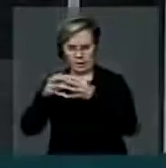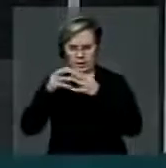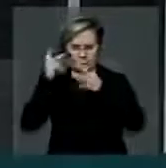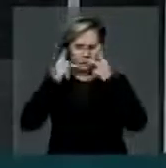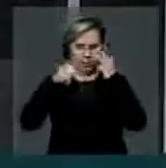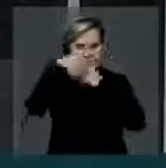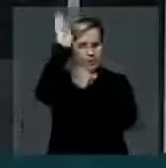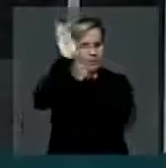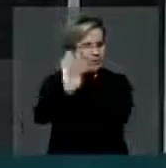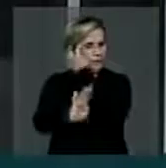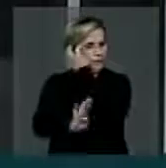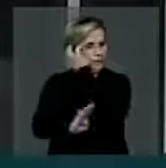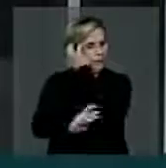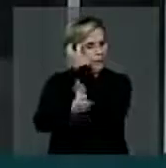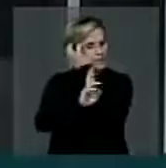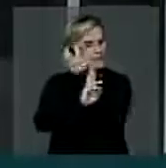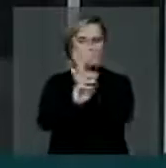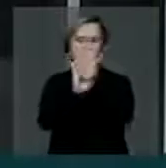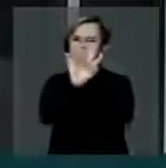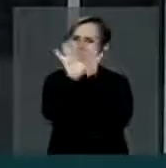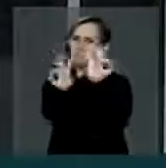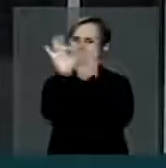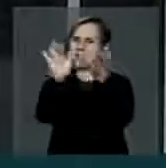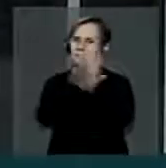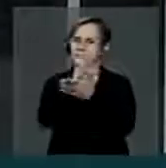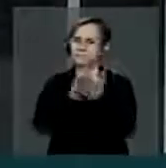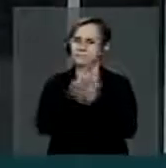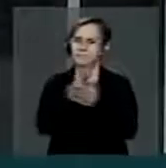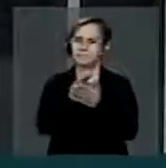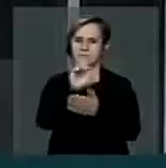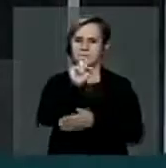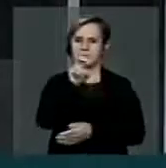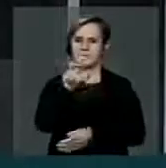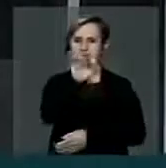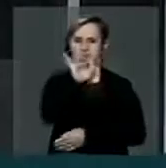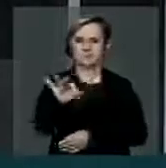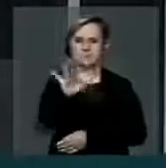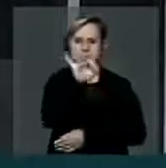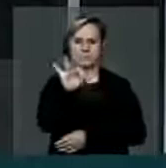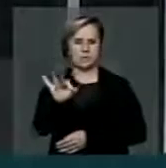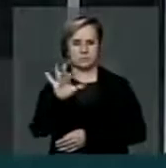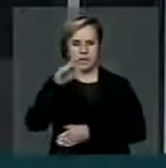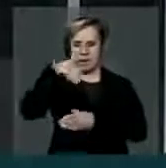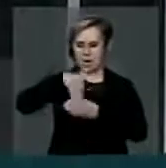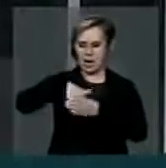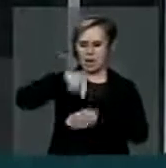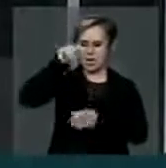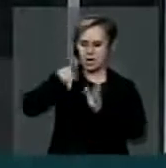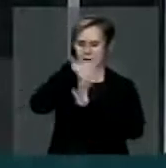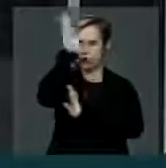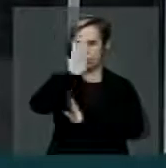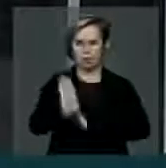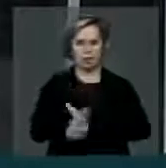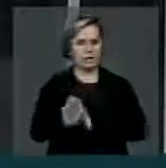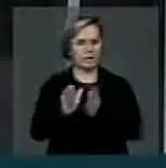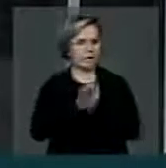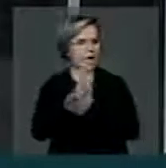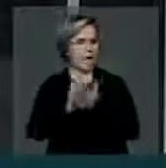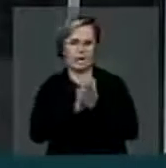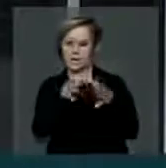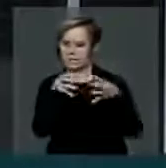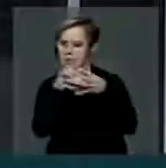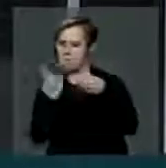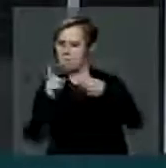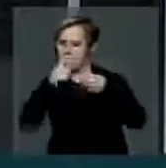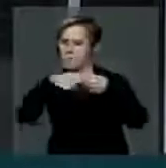não lhe representam. 85% do eleitor brasileiro não está em partido